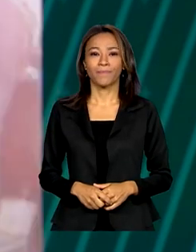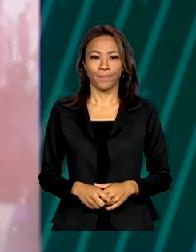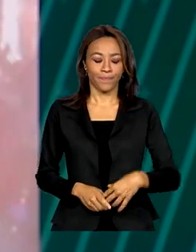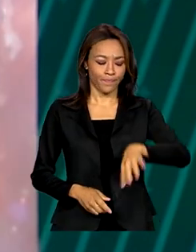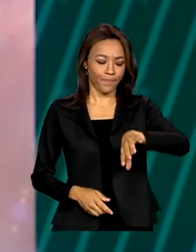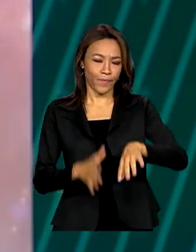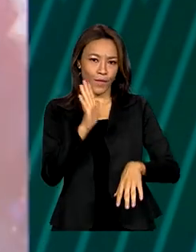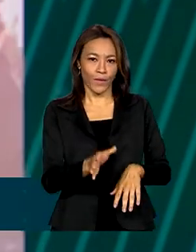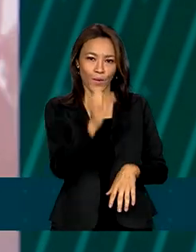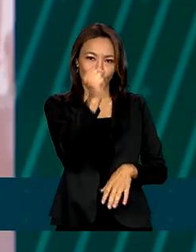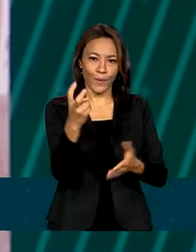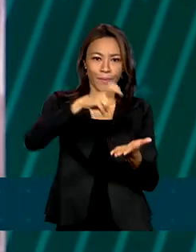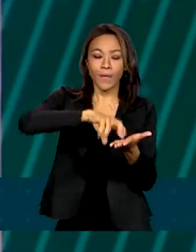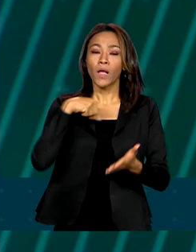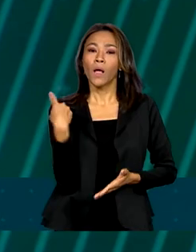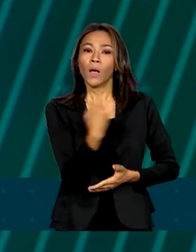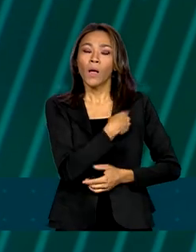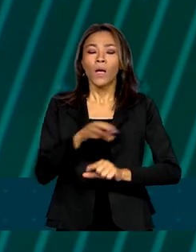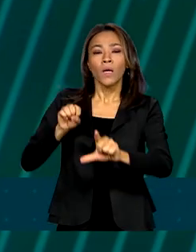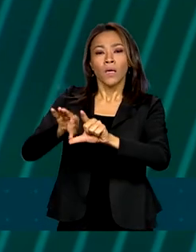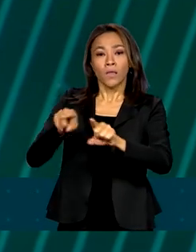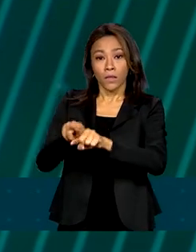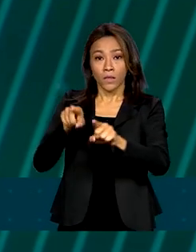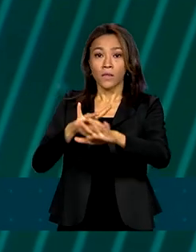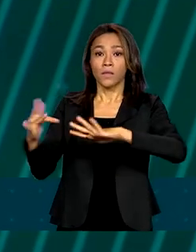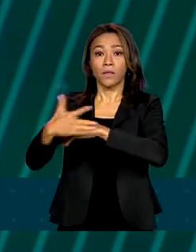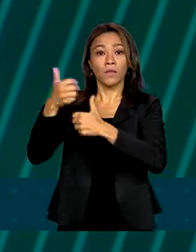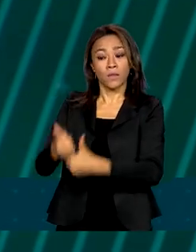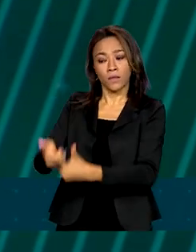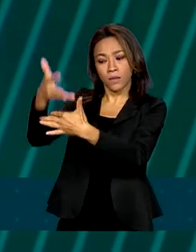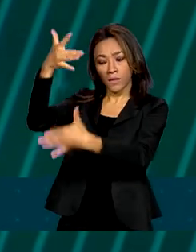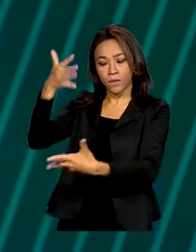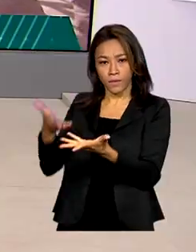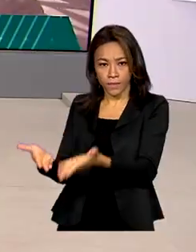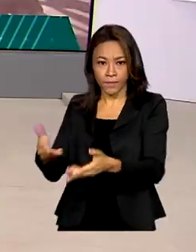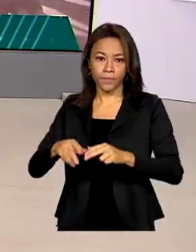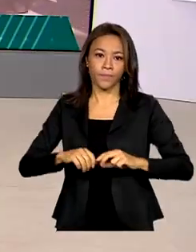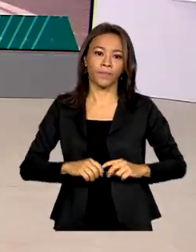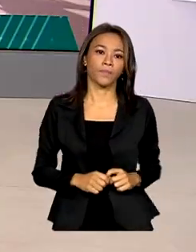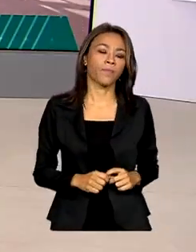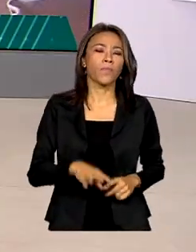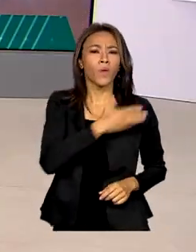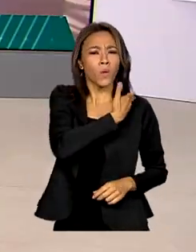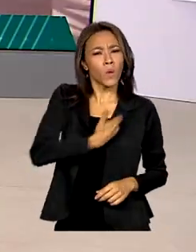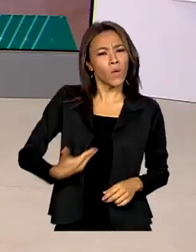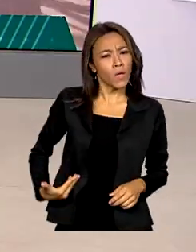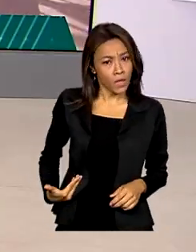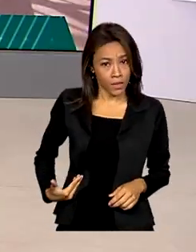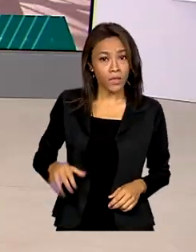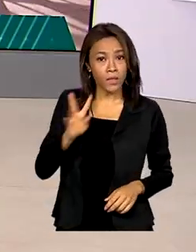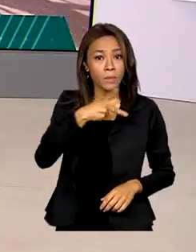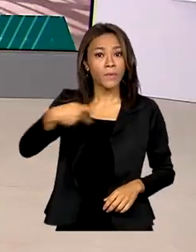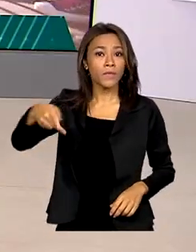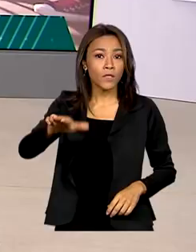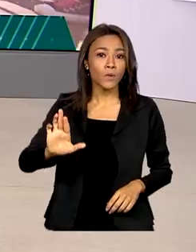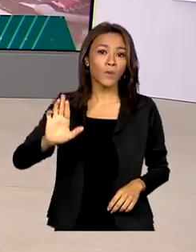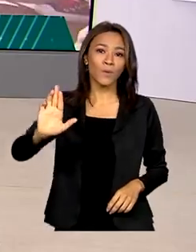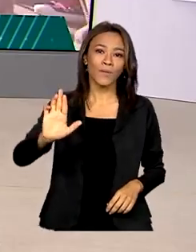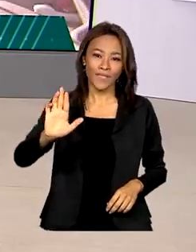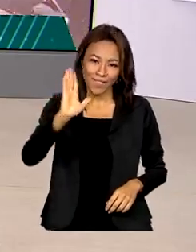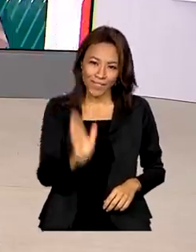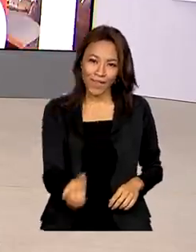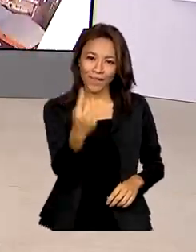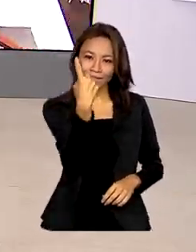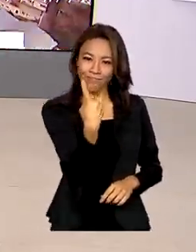8 horas da manhã, estamos ao vivo também pelas redes sociais. O governo do presidente Lula completa um